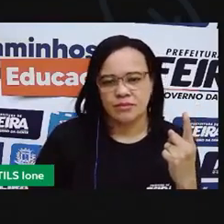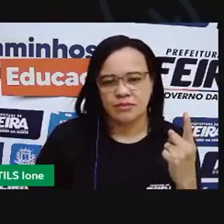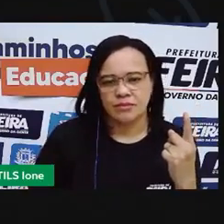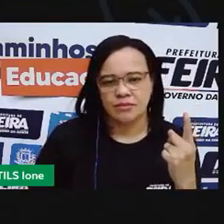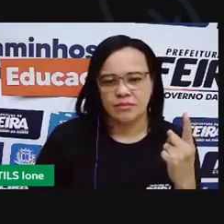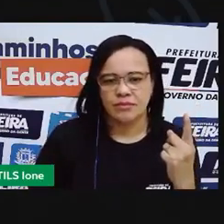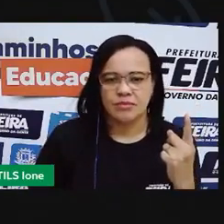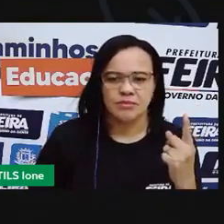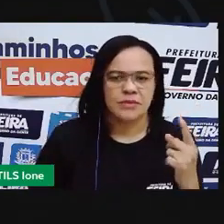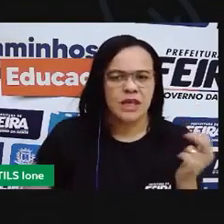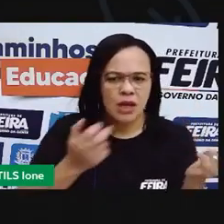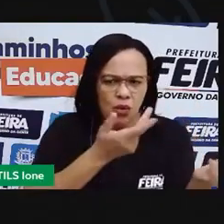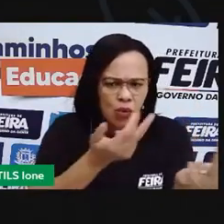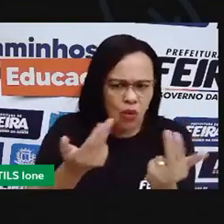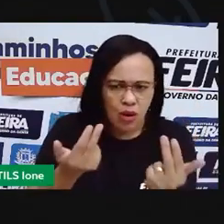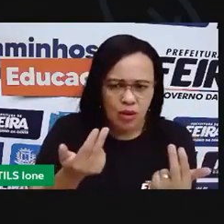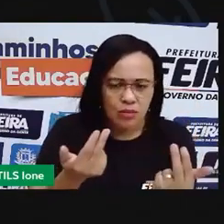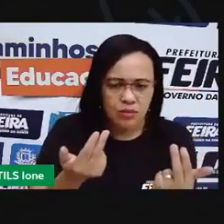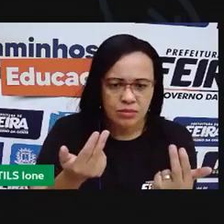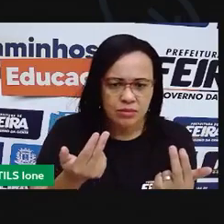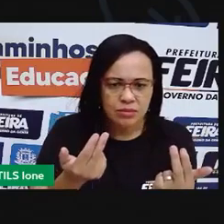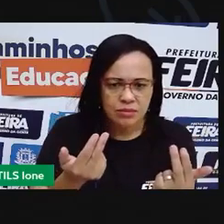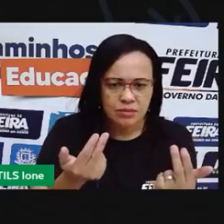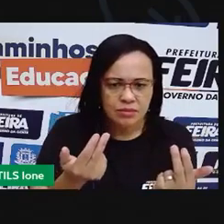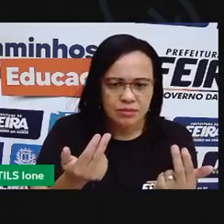vamos vamos deixar agora que do certo